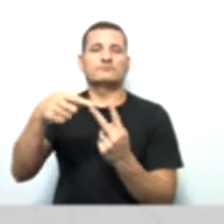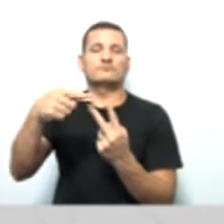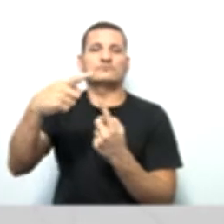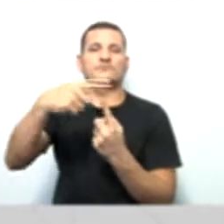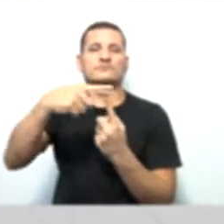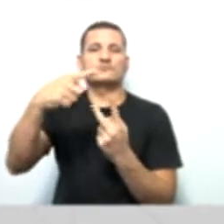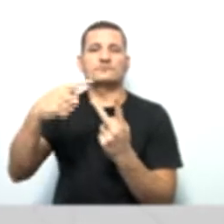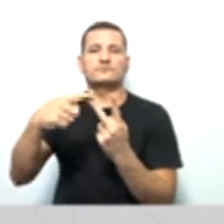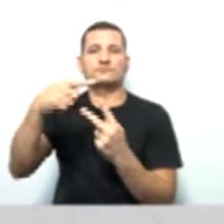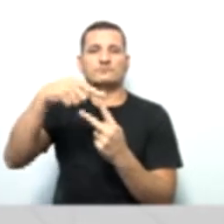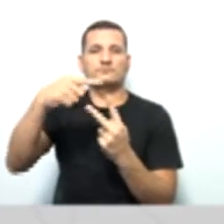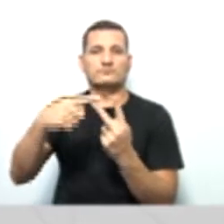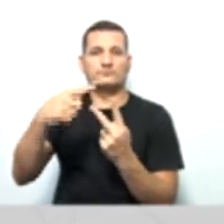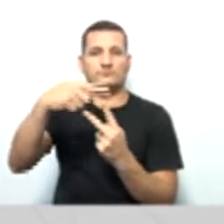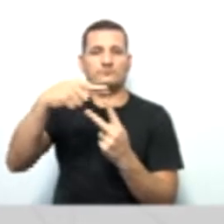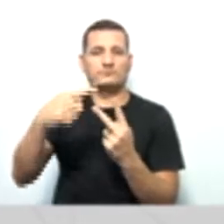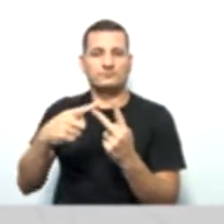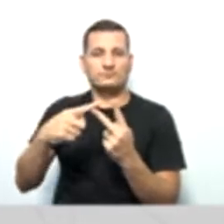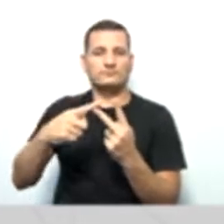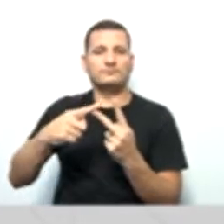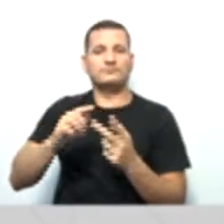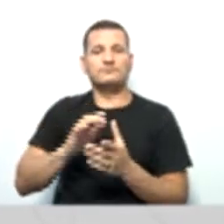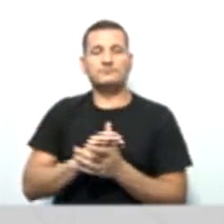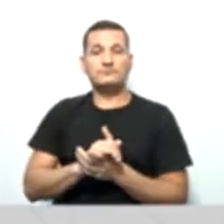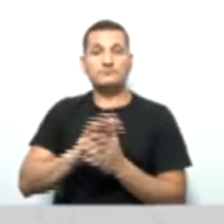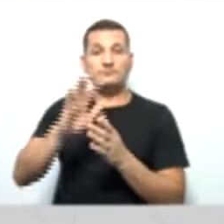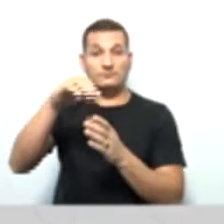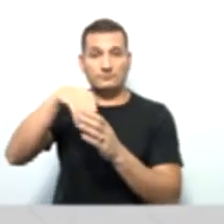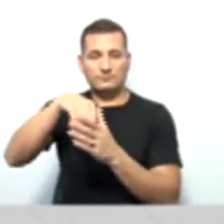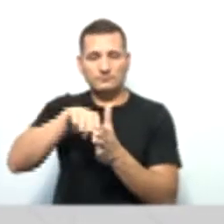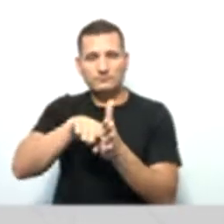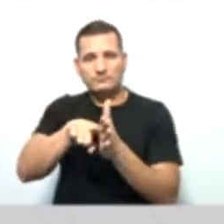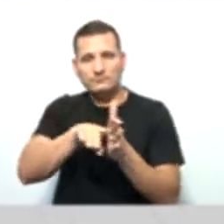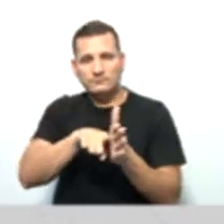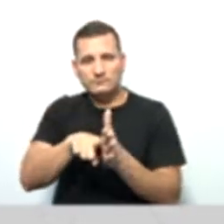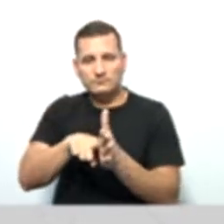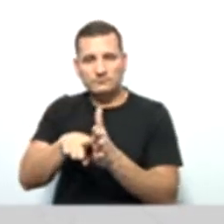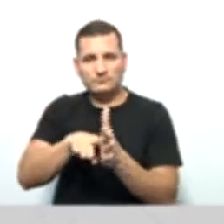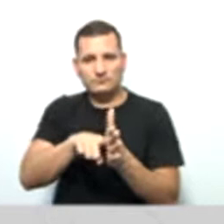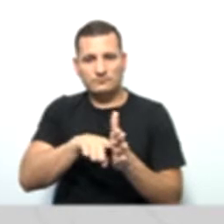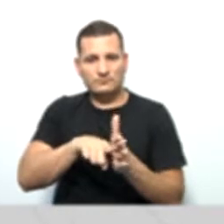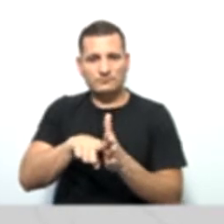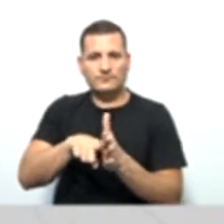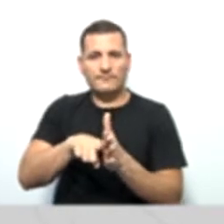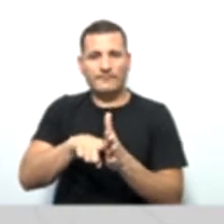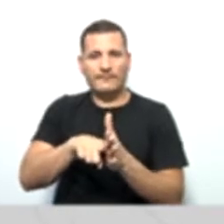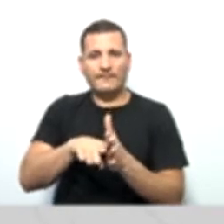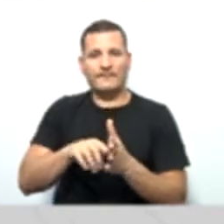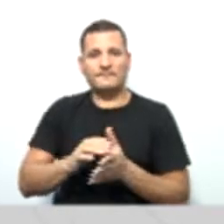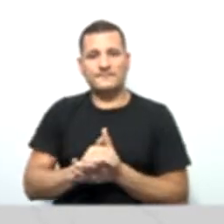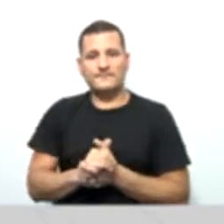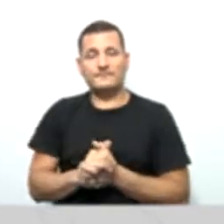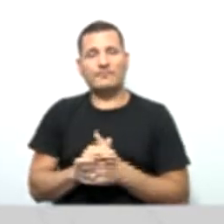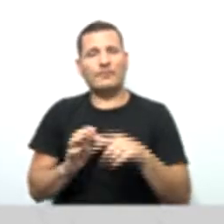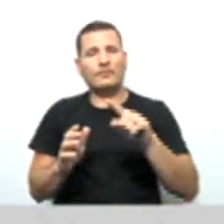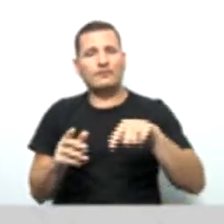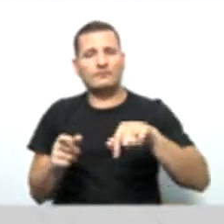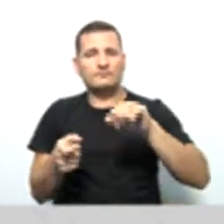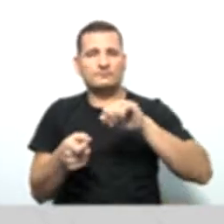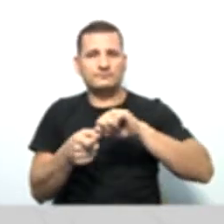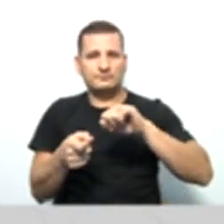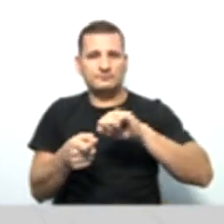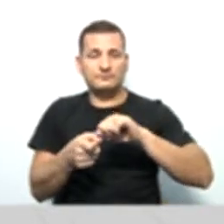auditoria. Então vamos lá? A auditoria interna gente, é realizada por